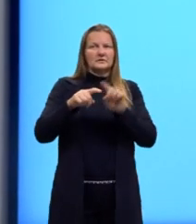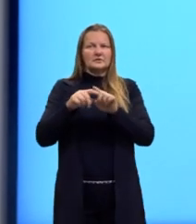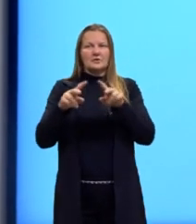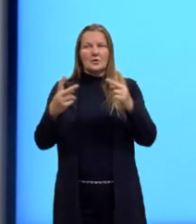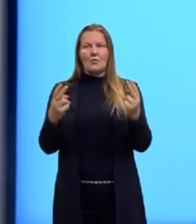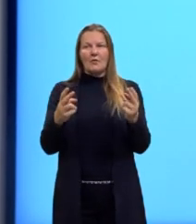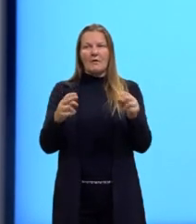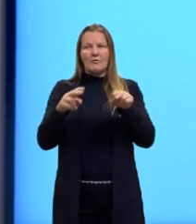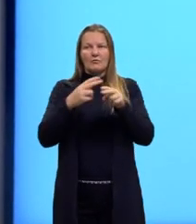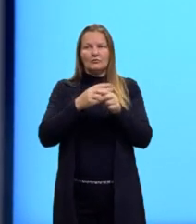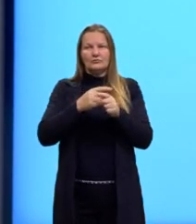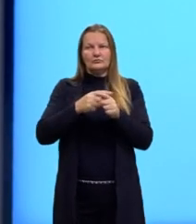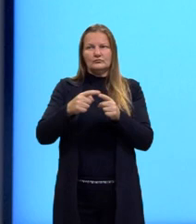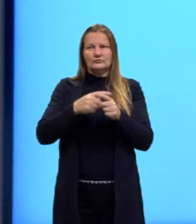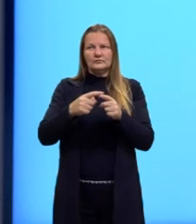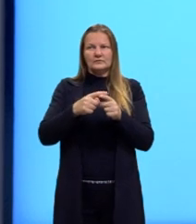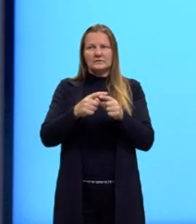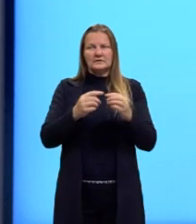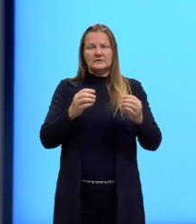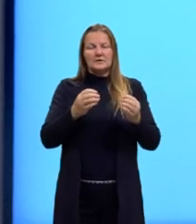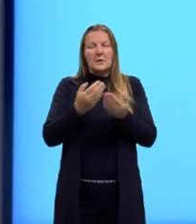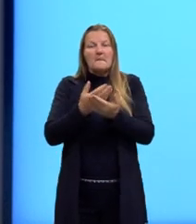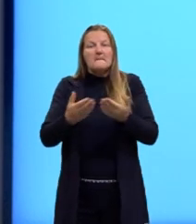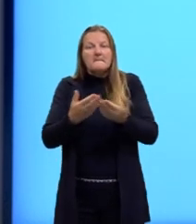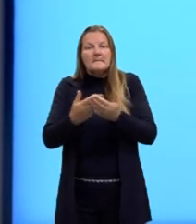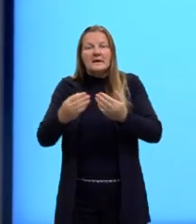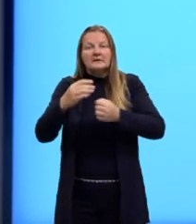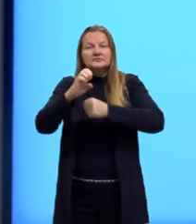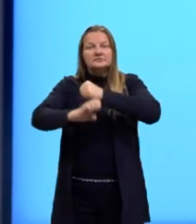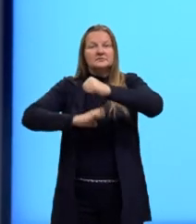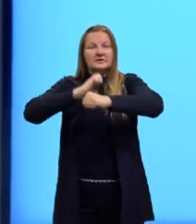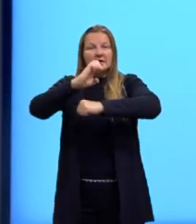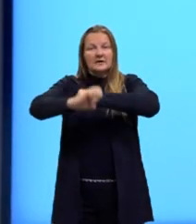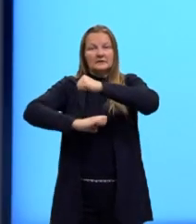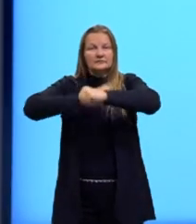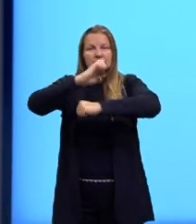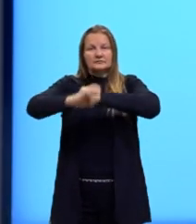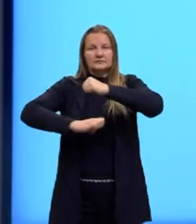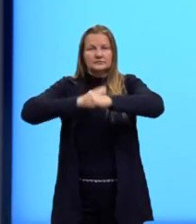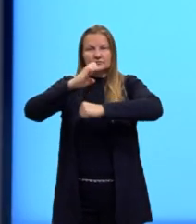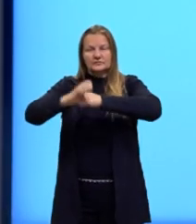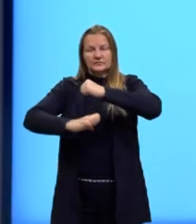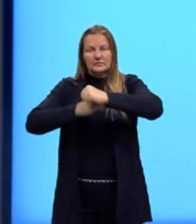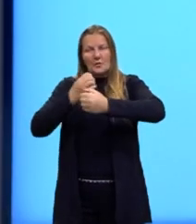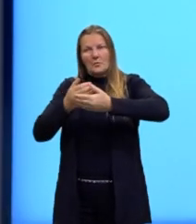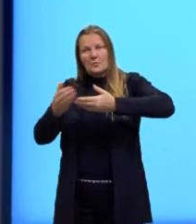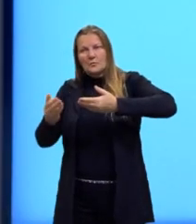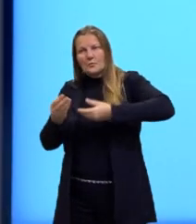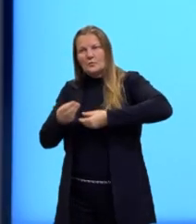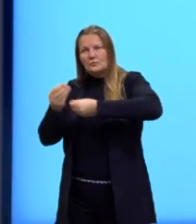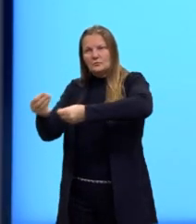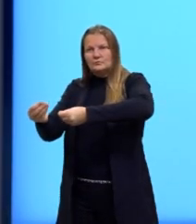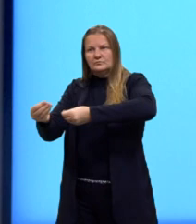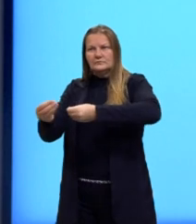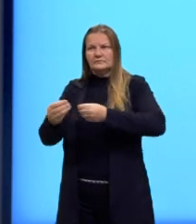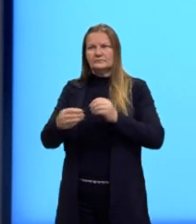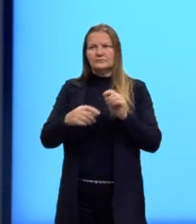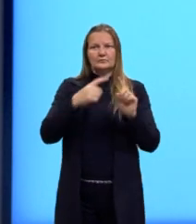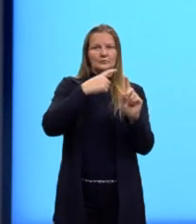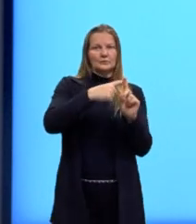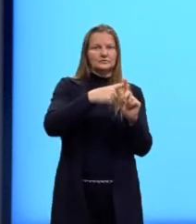segunda situação onde eu estou perdendo elétrons, né? Então, ele perdeu alguns elétrons, então, esse corpo ficou